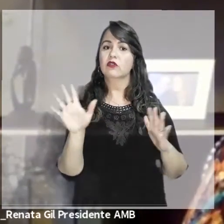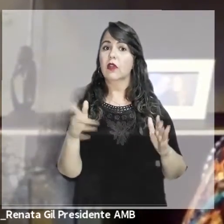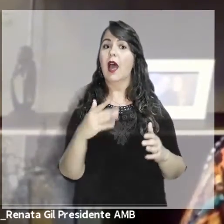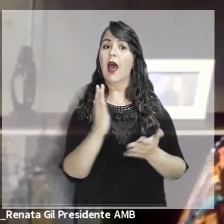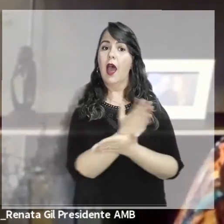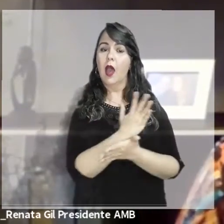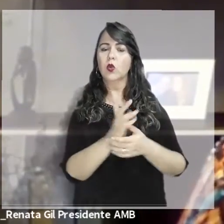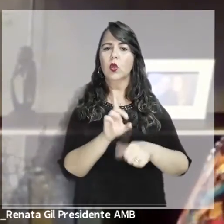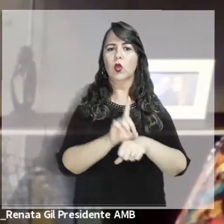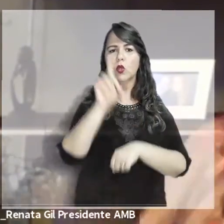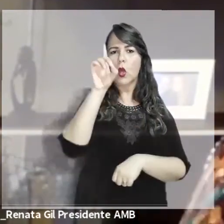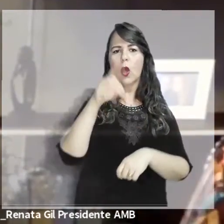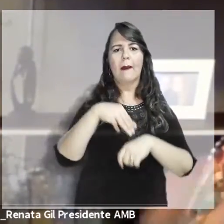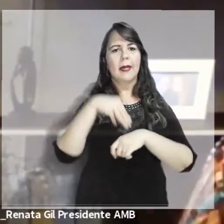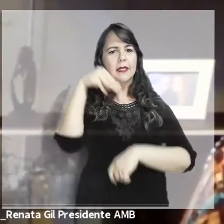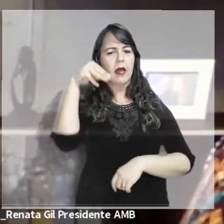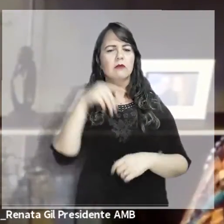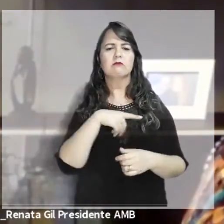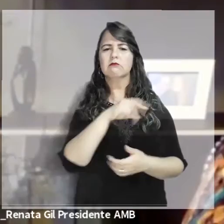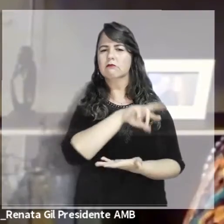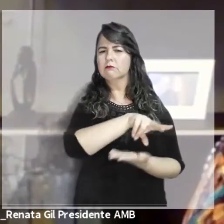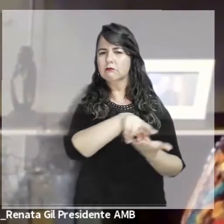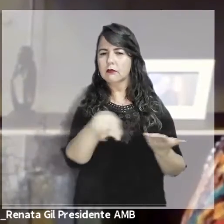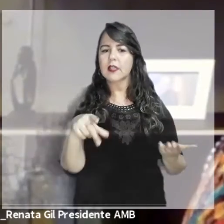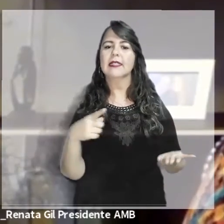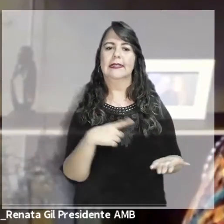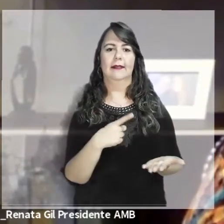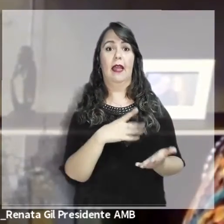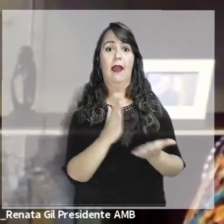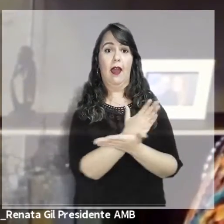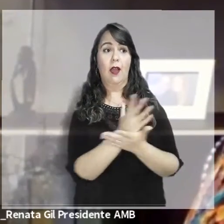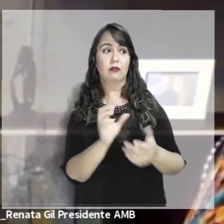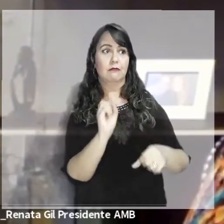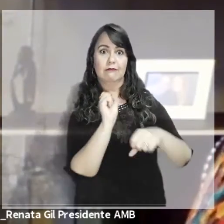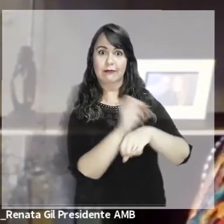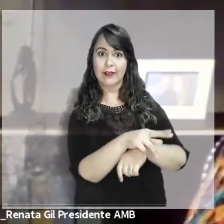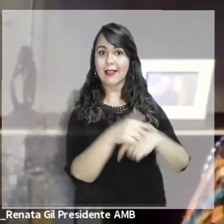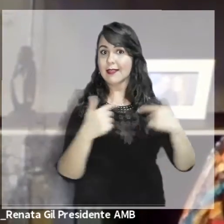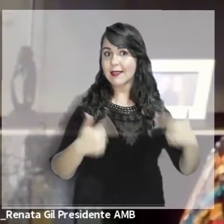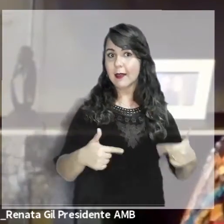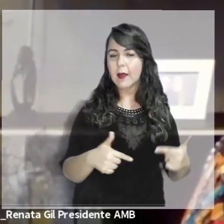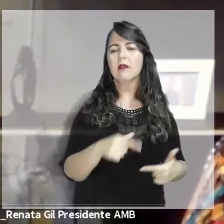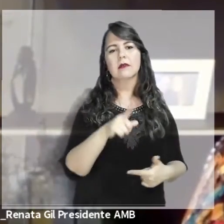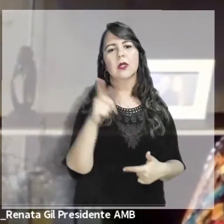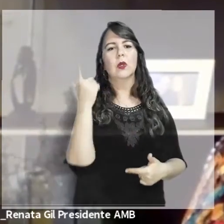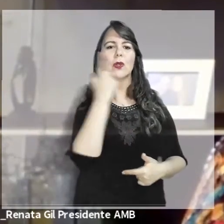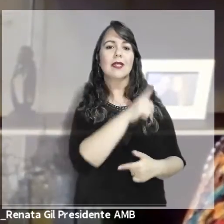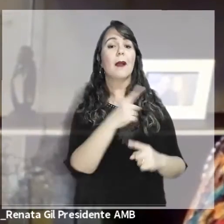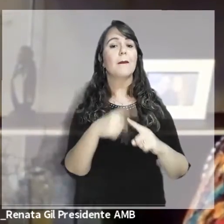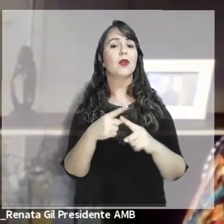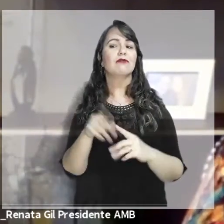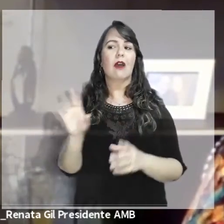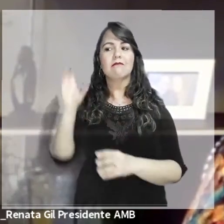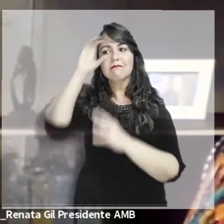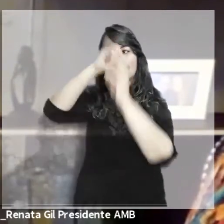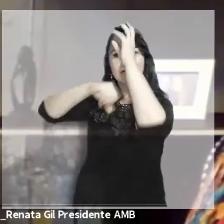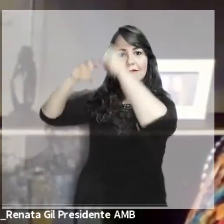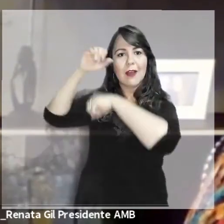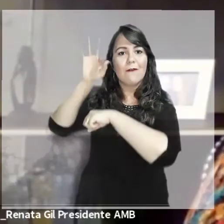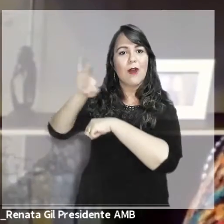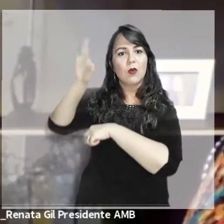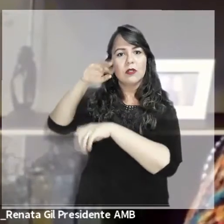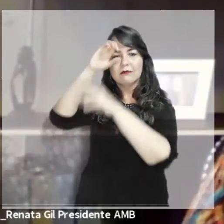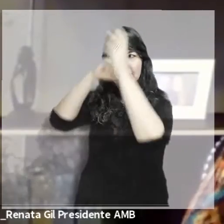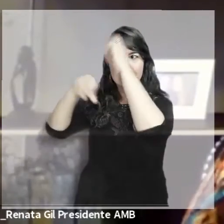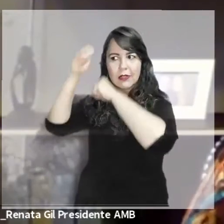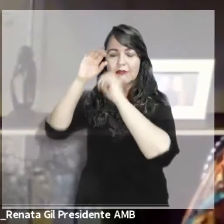buscadores, doutores, pós-doutores, demonstrando que esse trio de ação é muito importante para que a